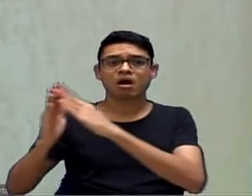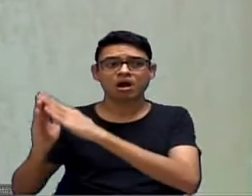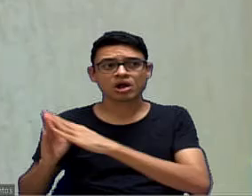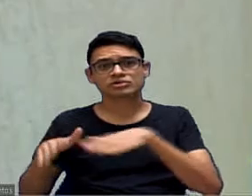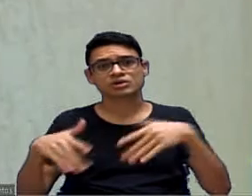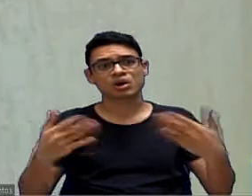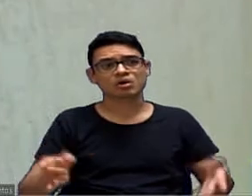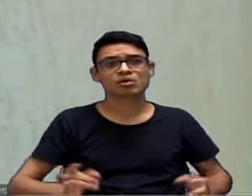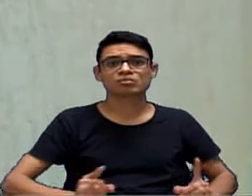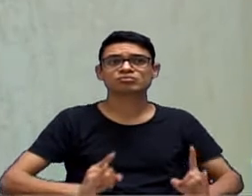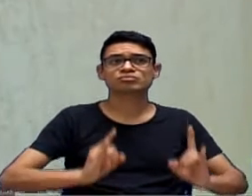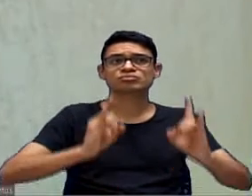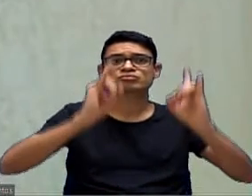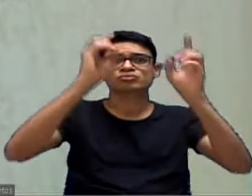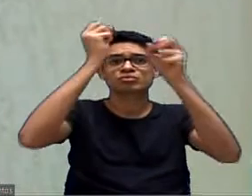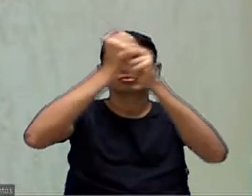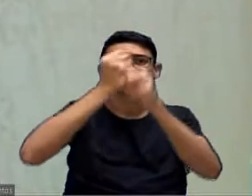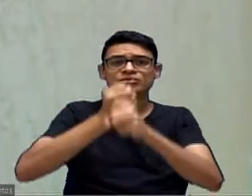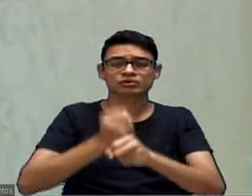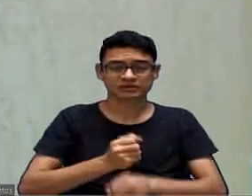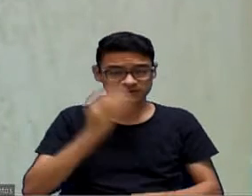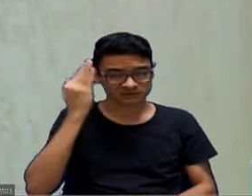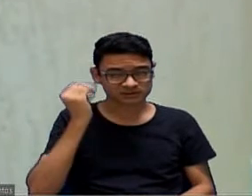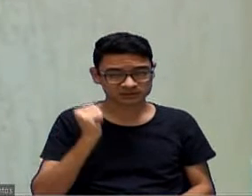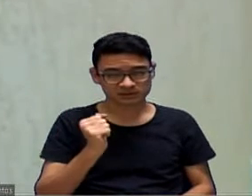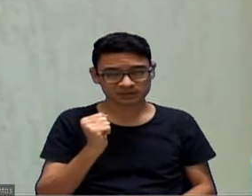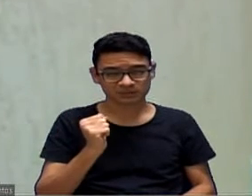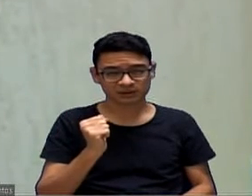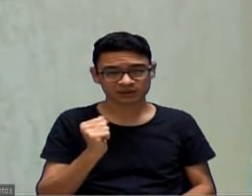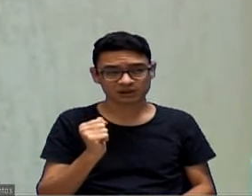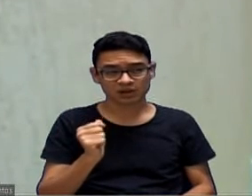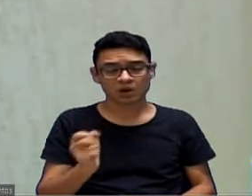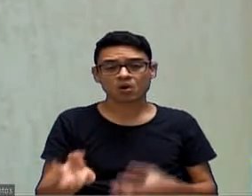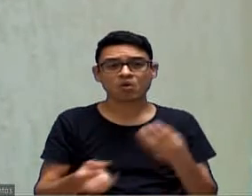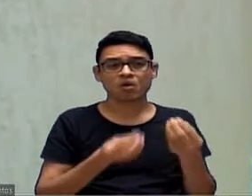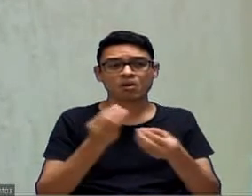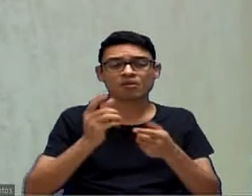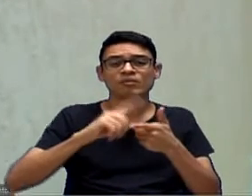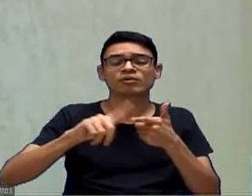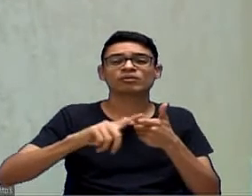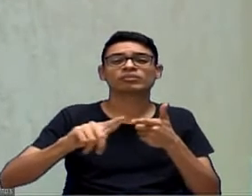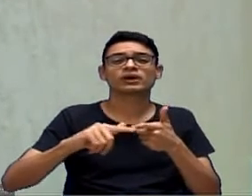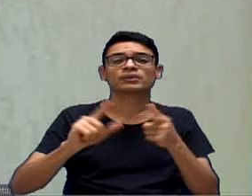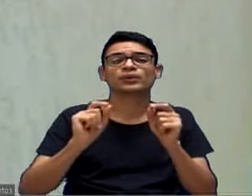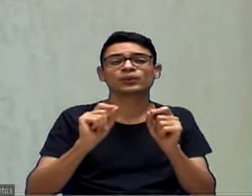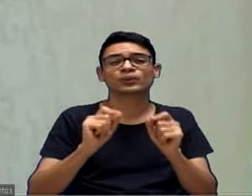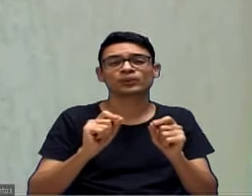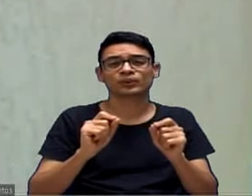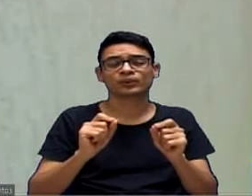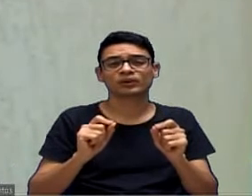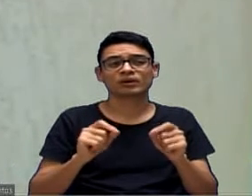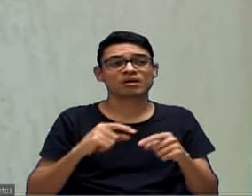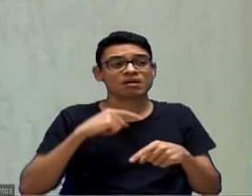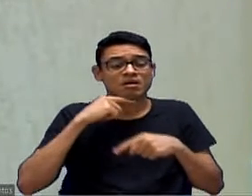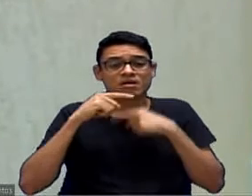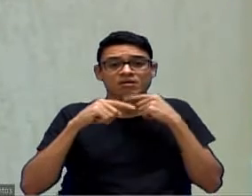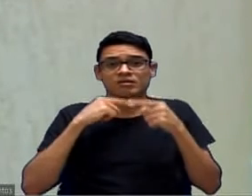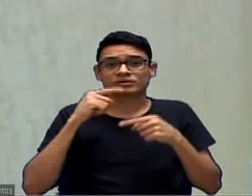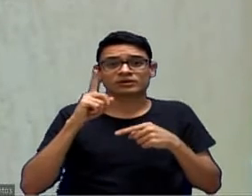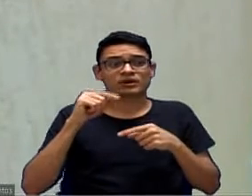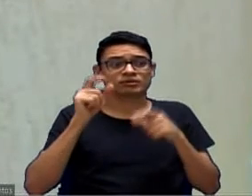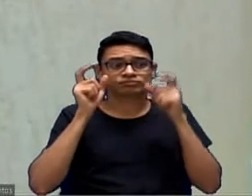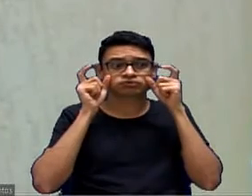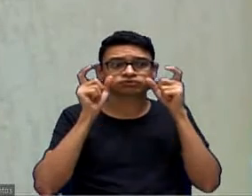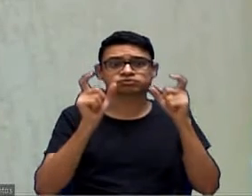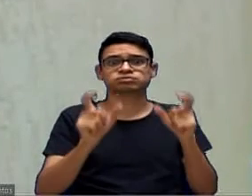sabe o que é isso para uma cidade desse tamanho? Sem mobilidade, sem condições, a coisa está ficando pavorosa.